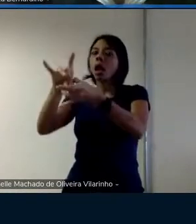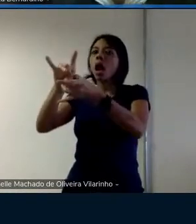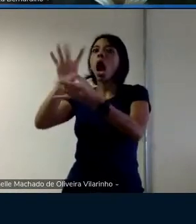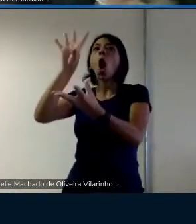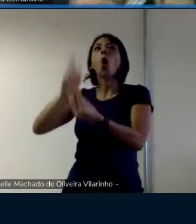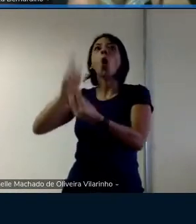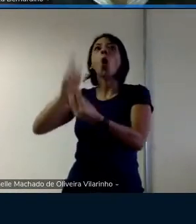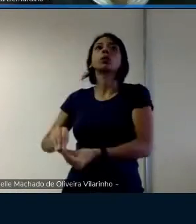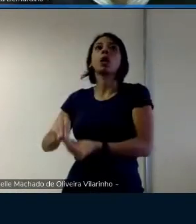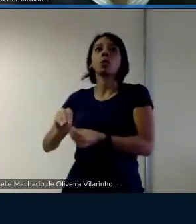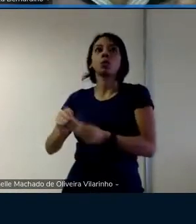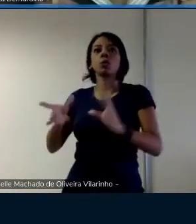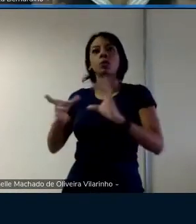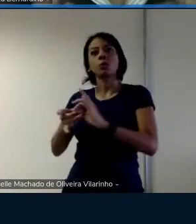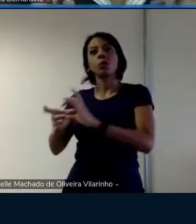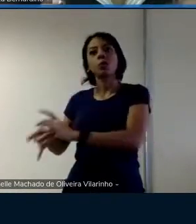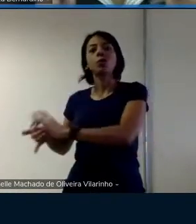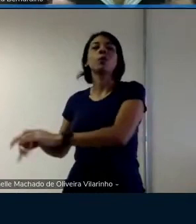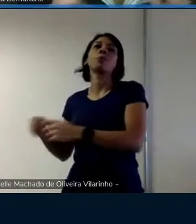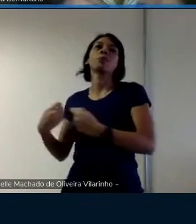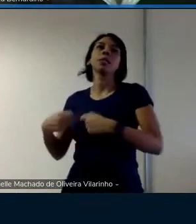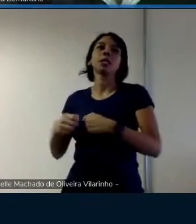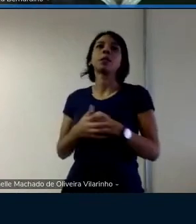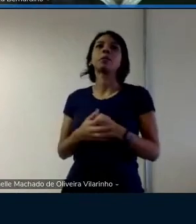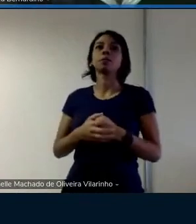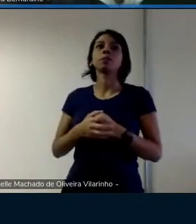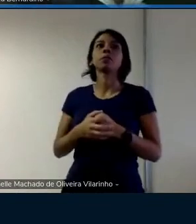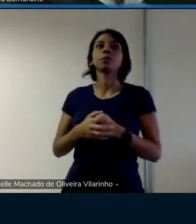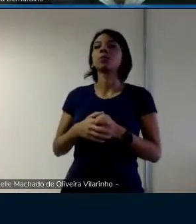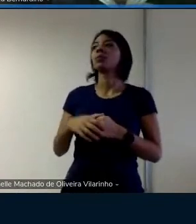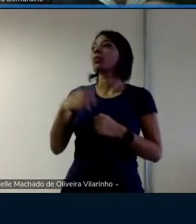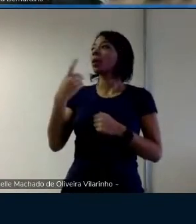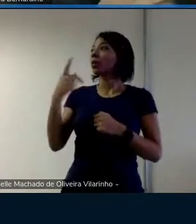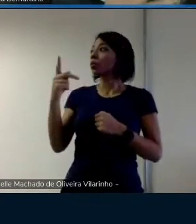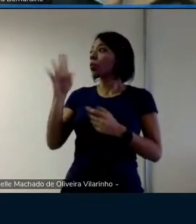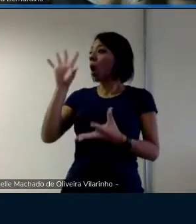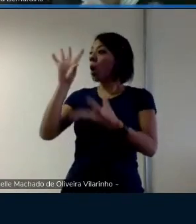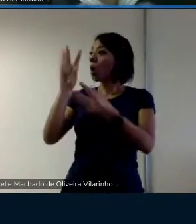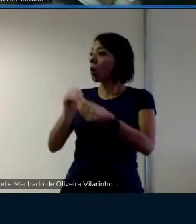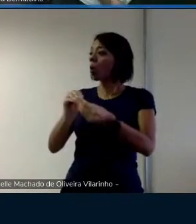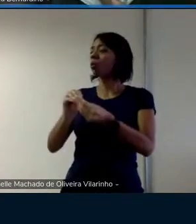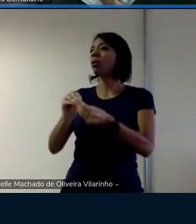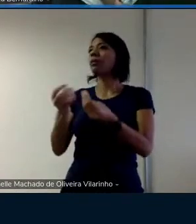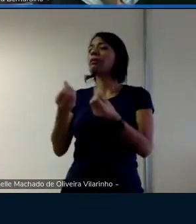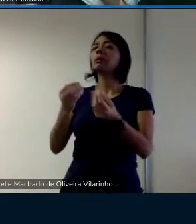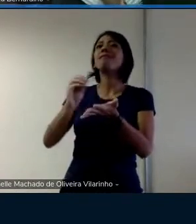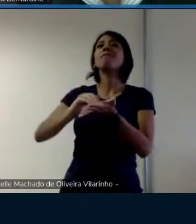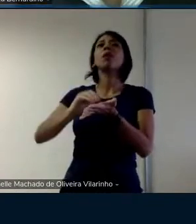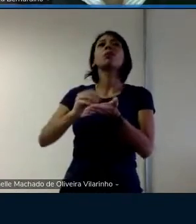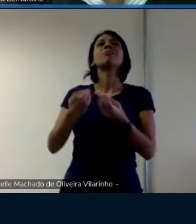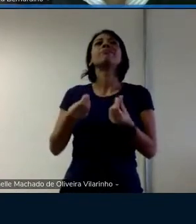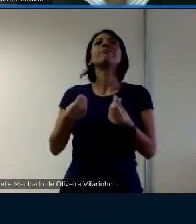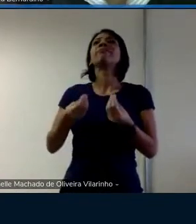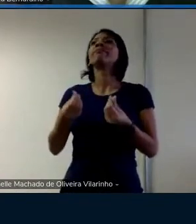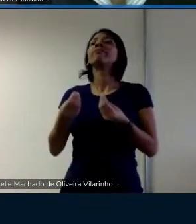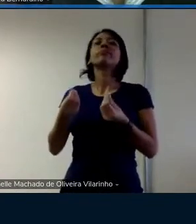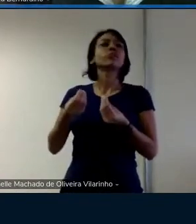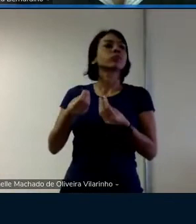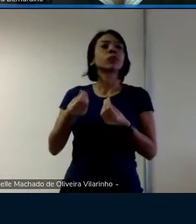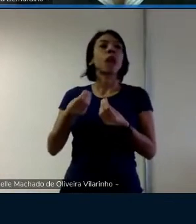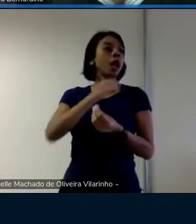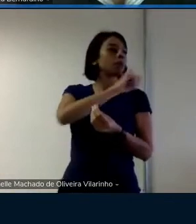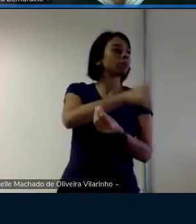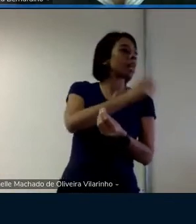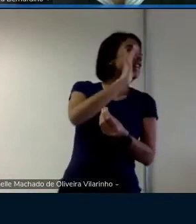você faz você deixou nas suas conclusões você não traz de volta tá? o que